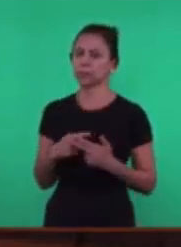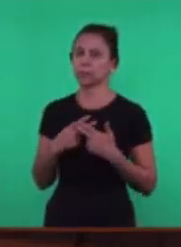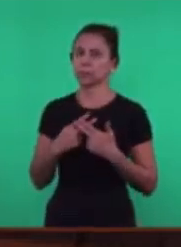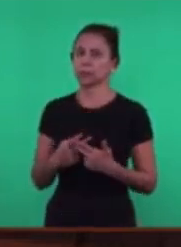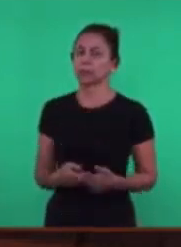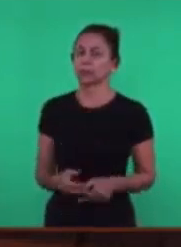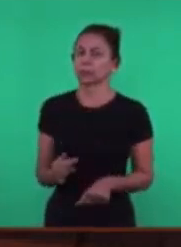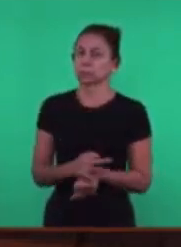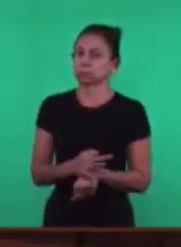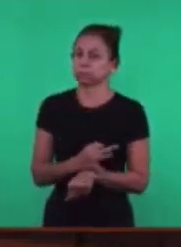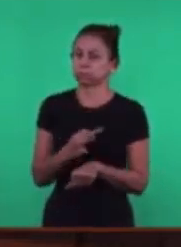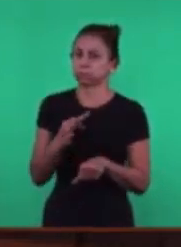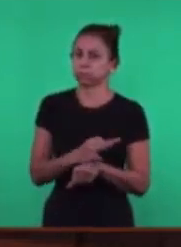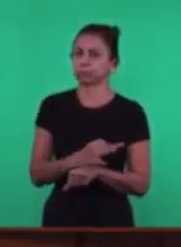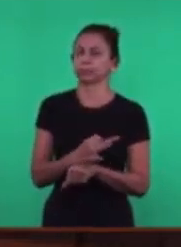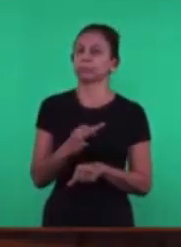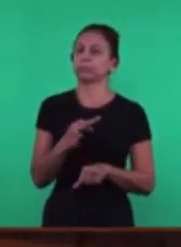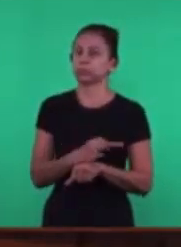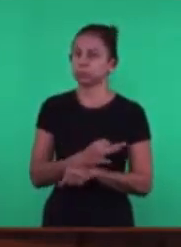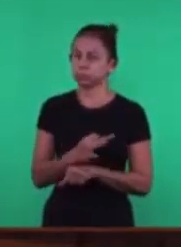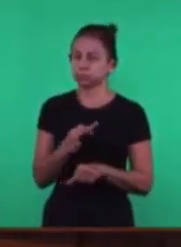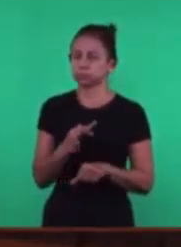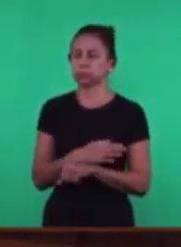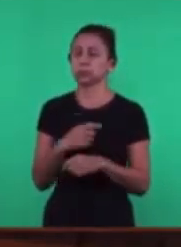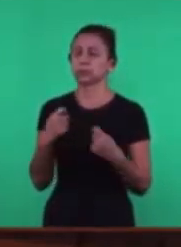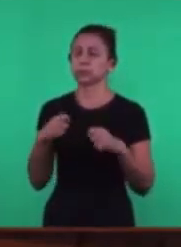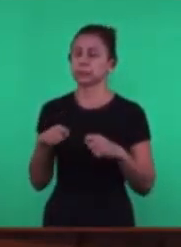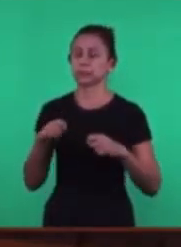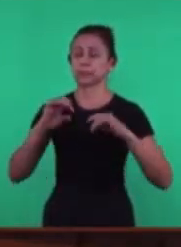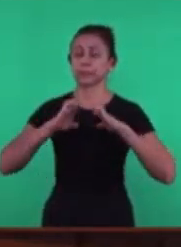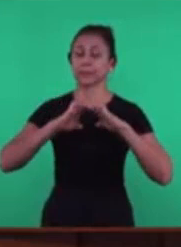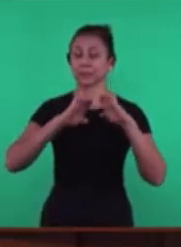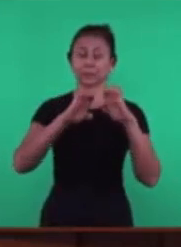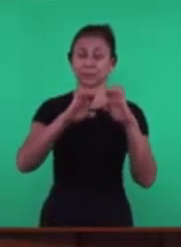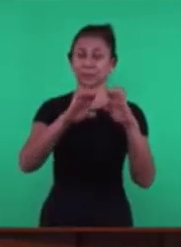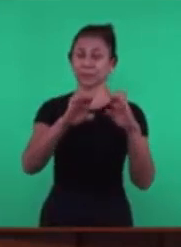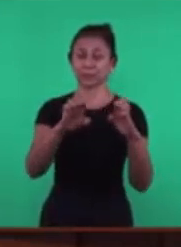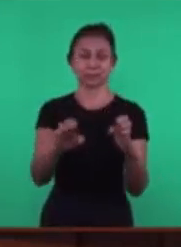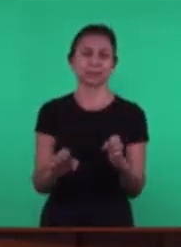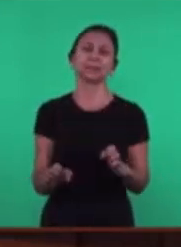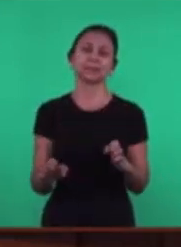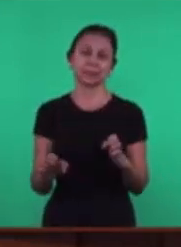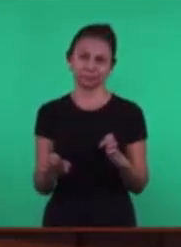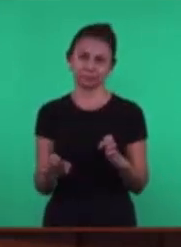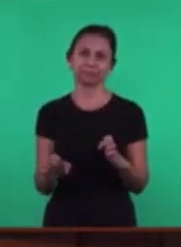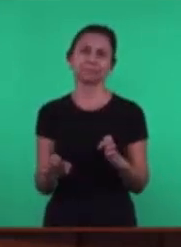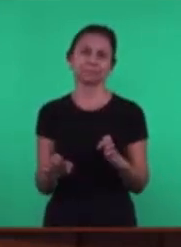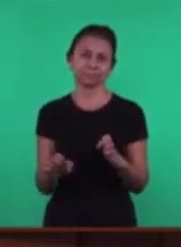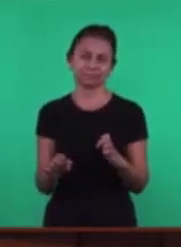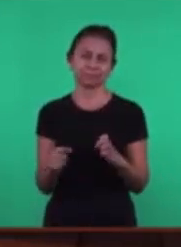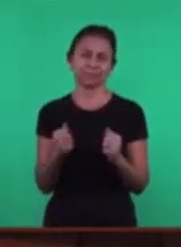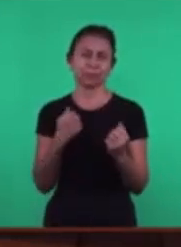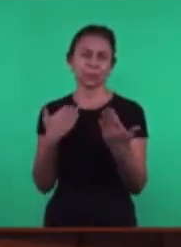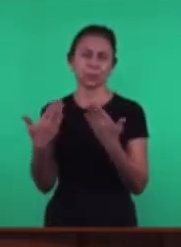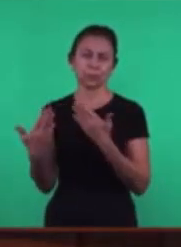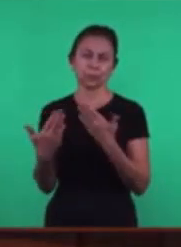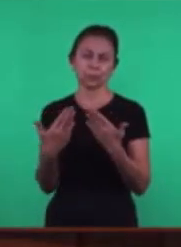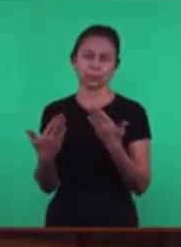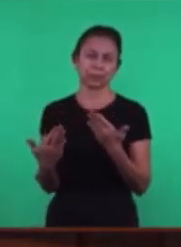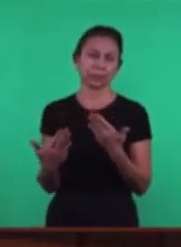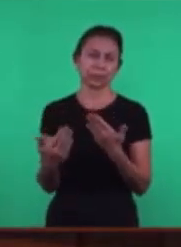Da obra Que tinha que ser realizada Como qualquer Lavrador Tem